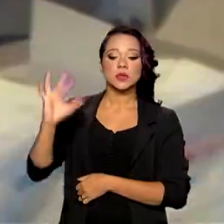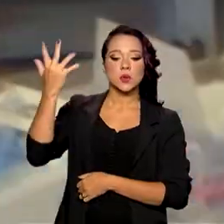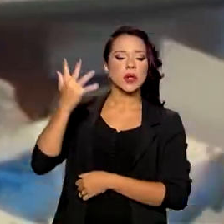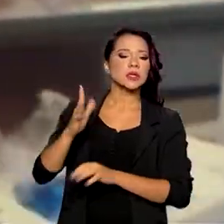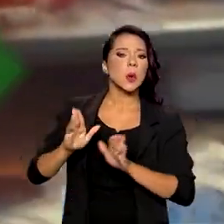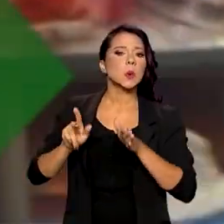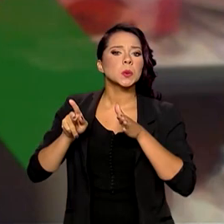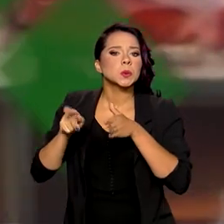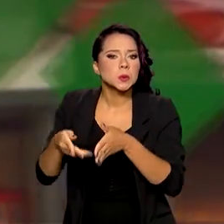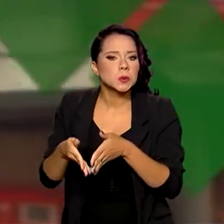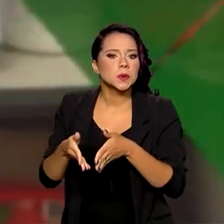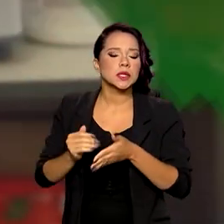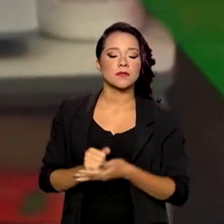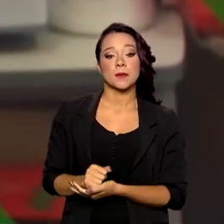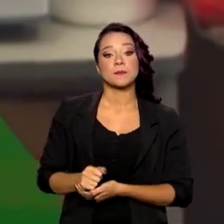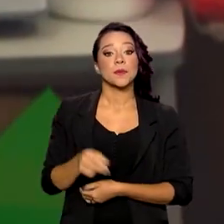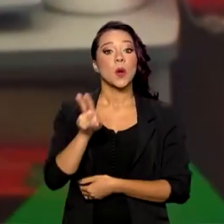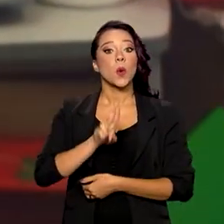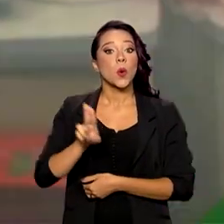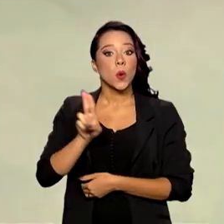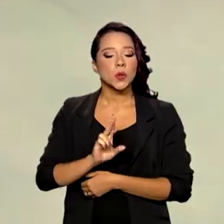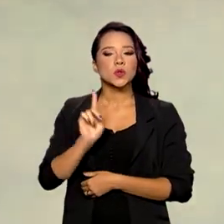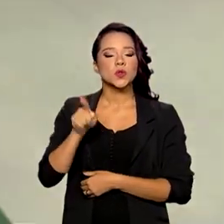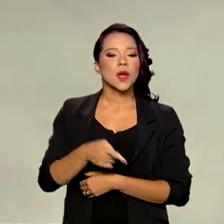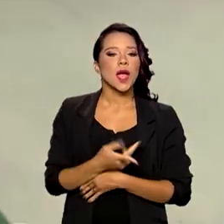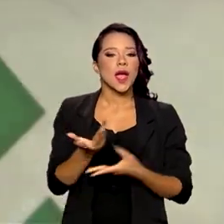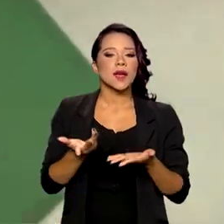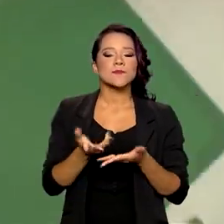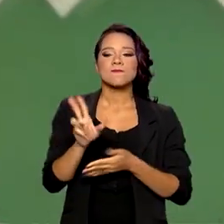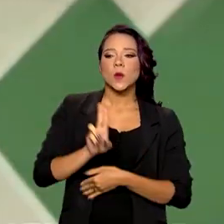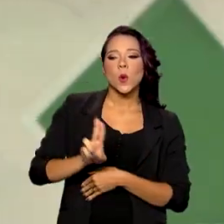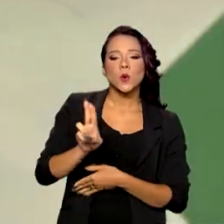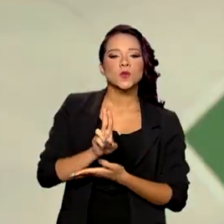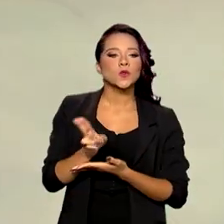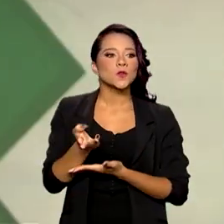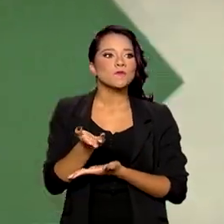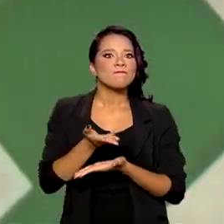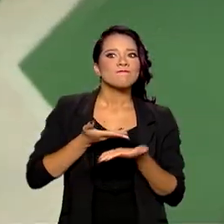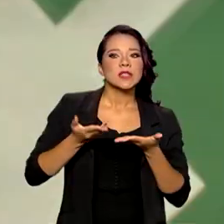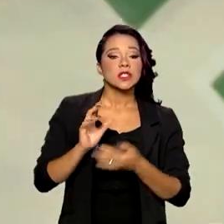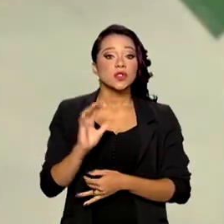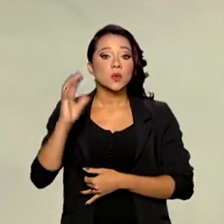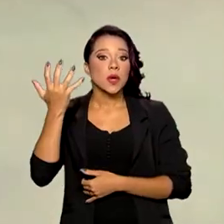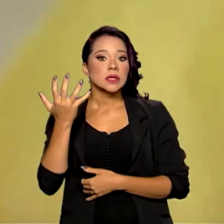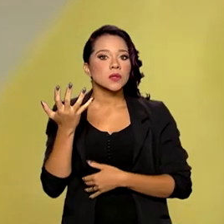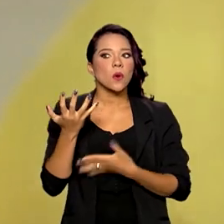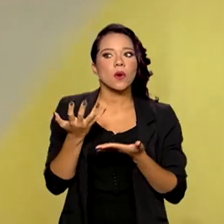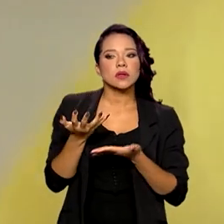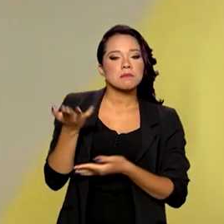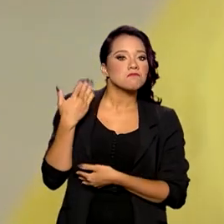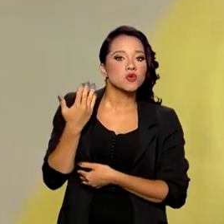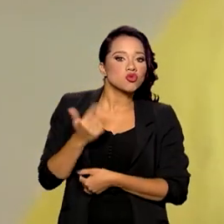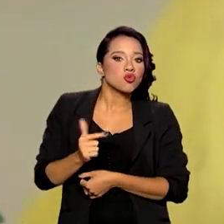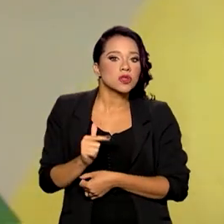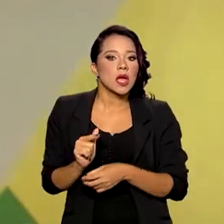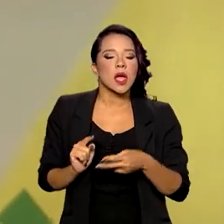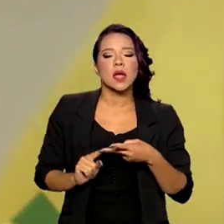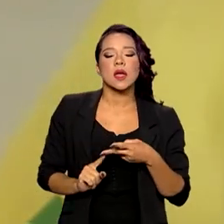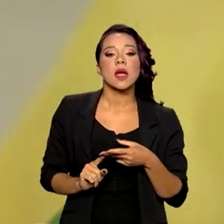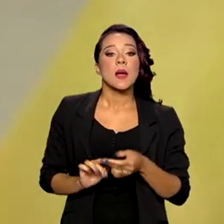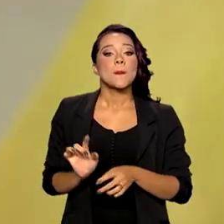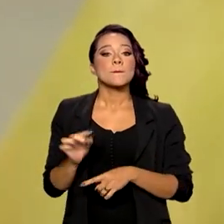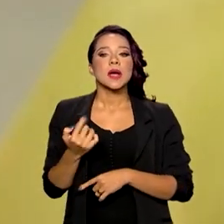específicas. O uso é o uso compassivo, ou seja, é diante de situações onde não temos mais outras